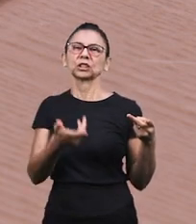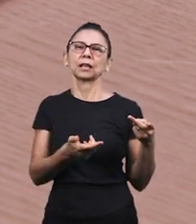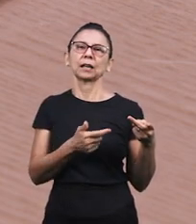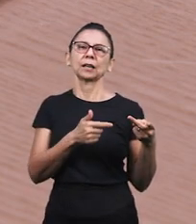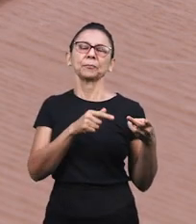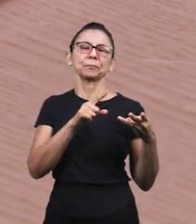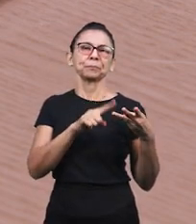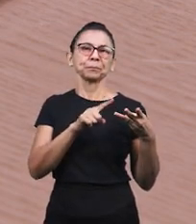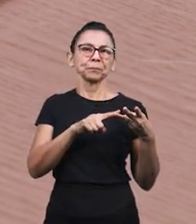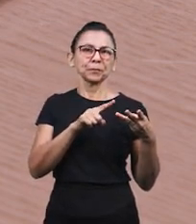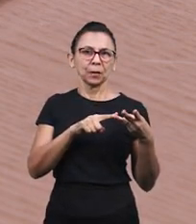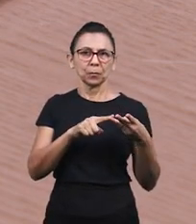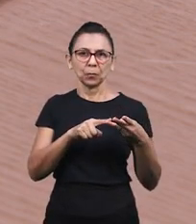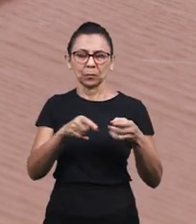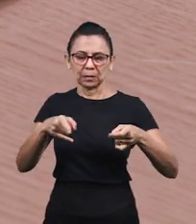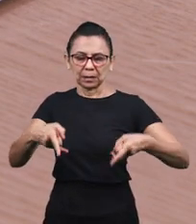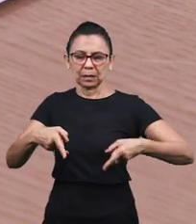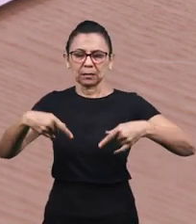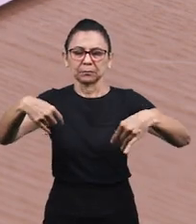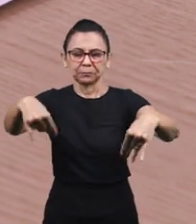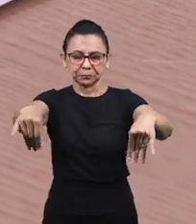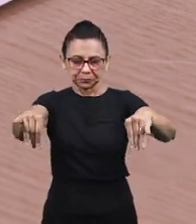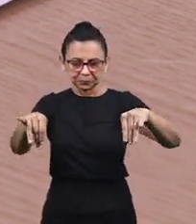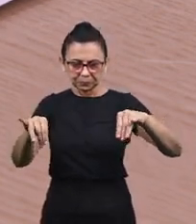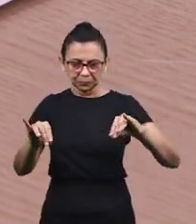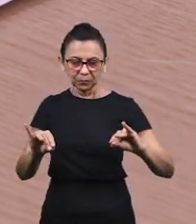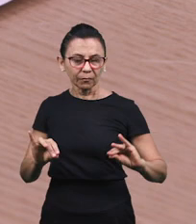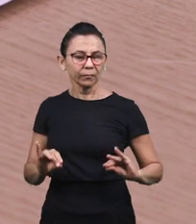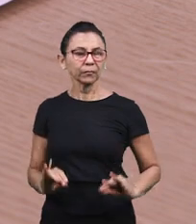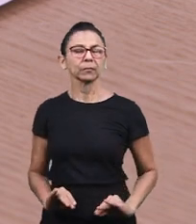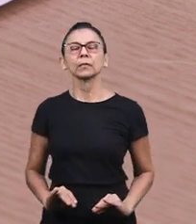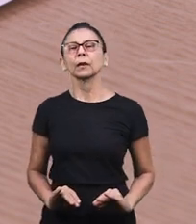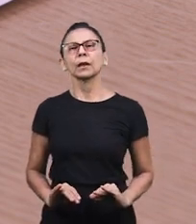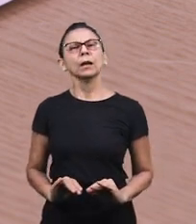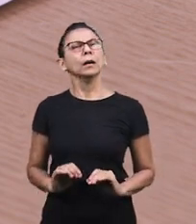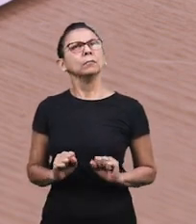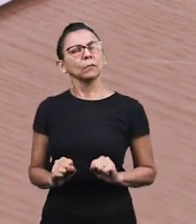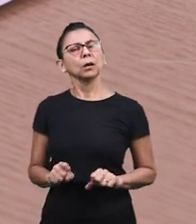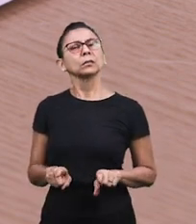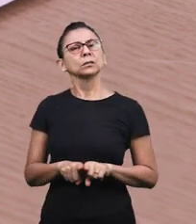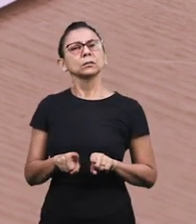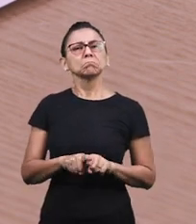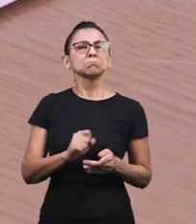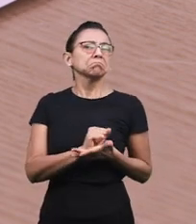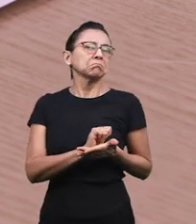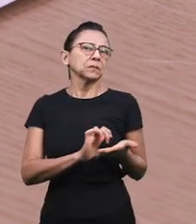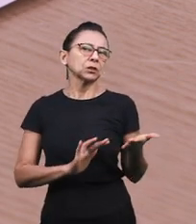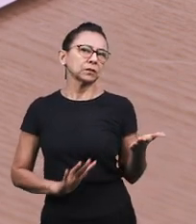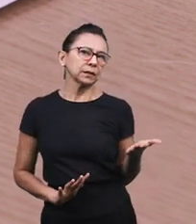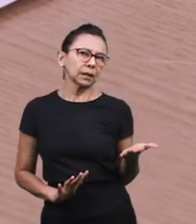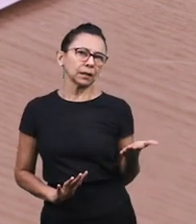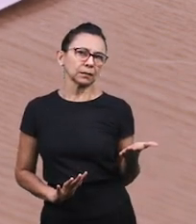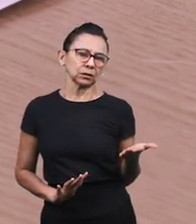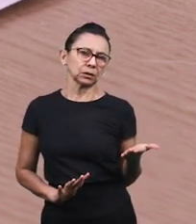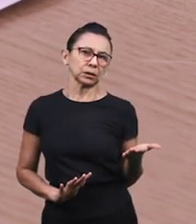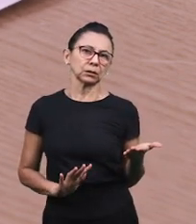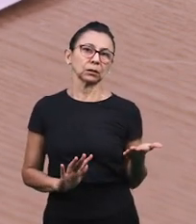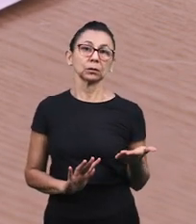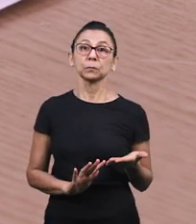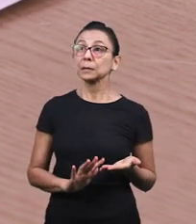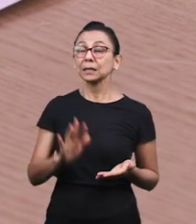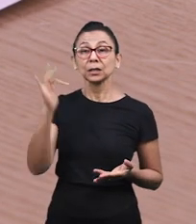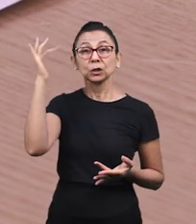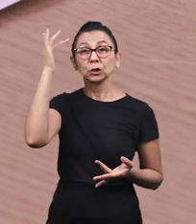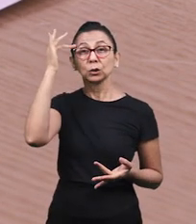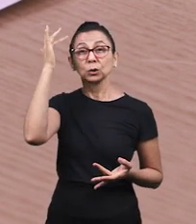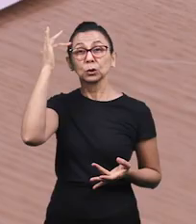depois vai arrumar a cama, um exemplo, e pode também fazer uma atividade. Precisamos